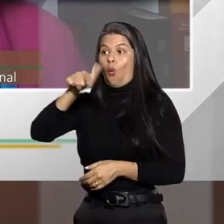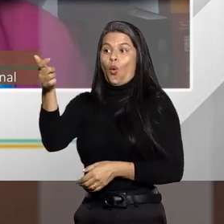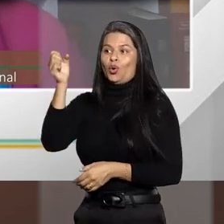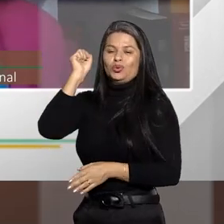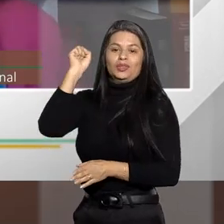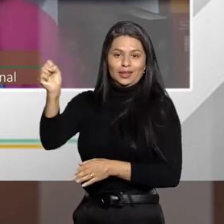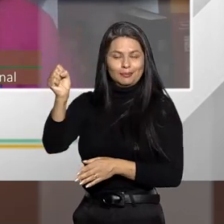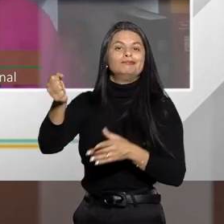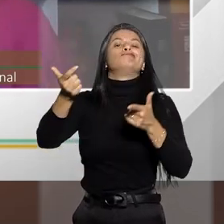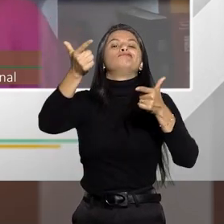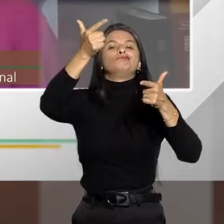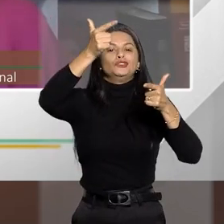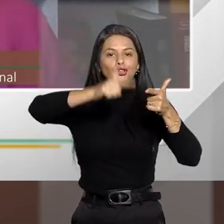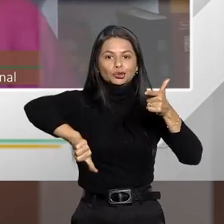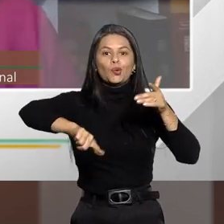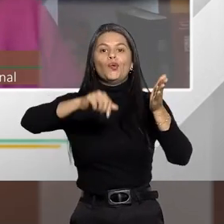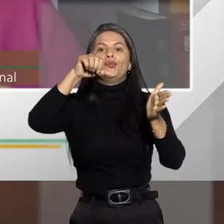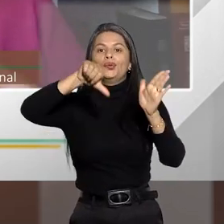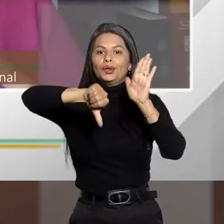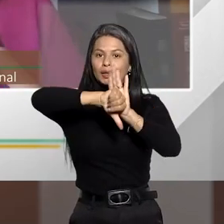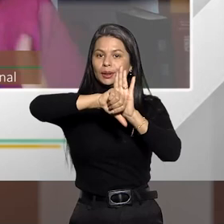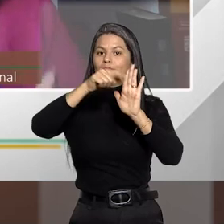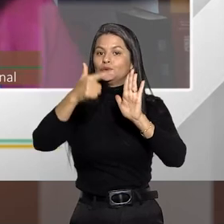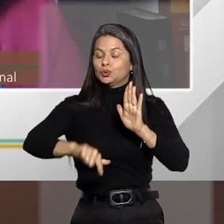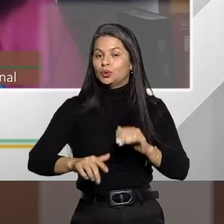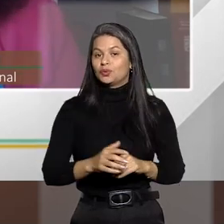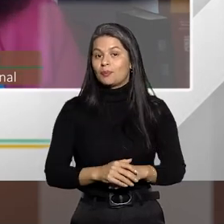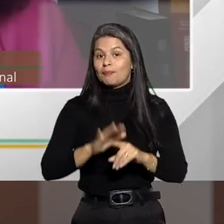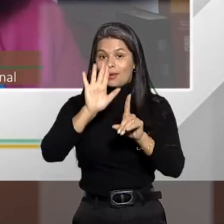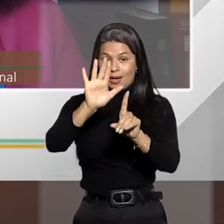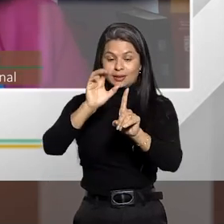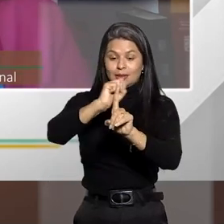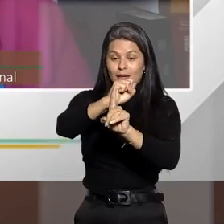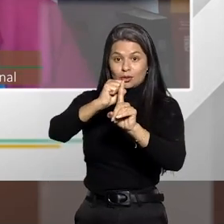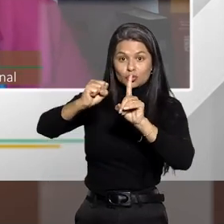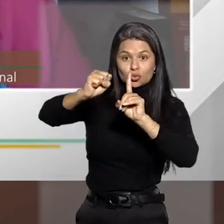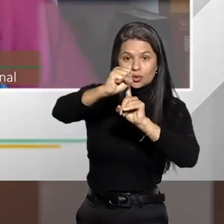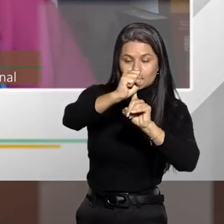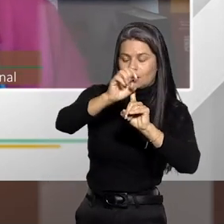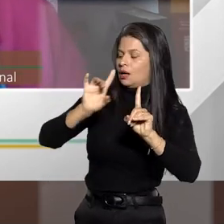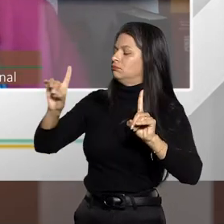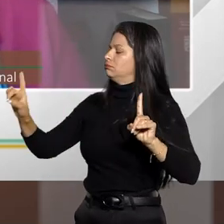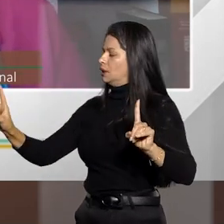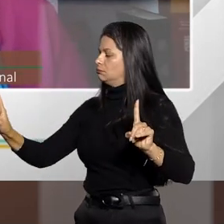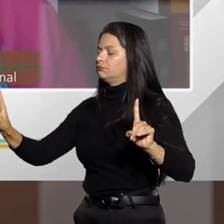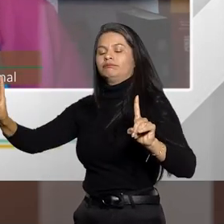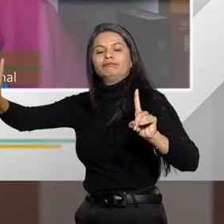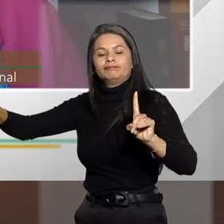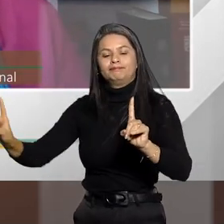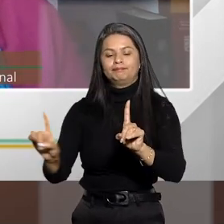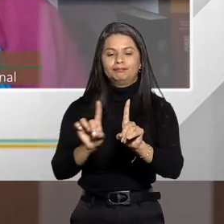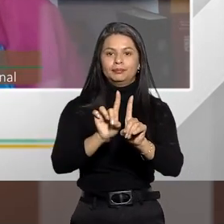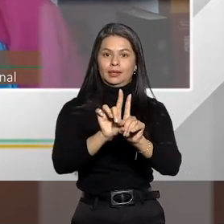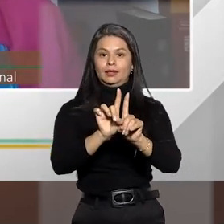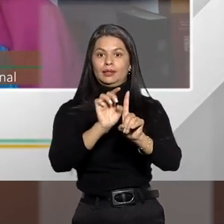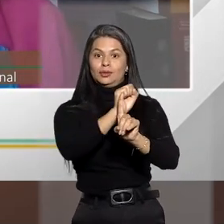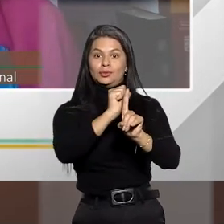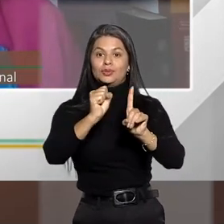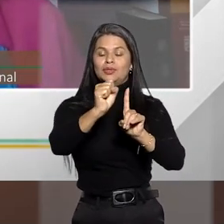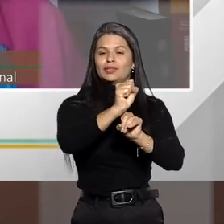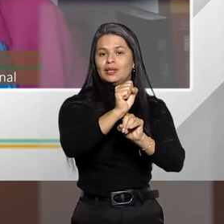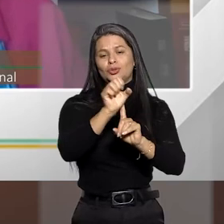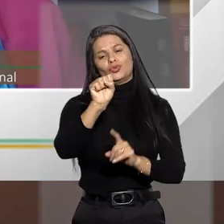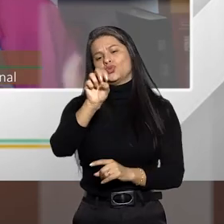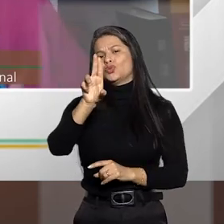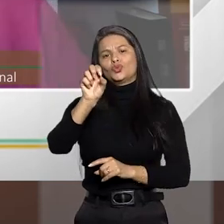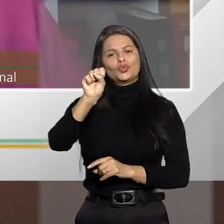reincidente. Então, para fins de ressocialização do indivíduo, o sursi, ele não era tão eficaz.